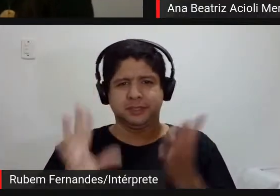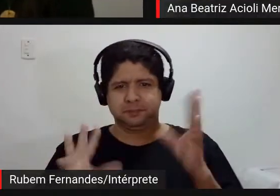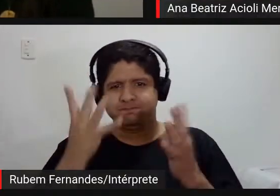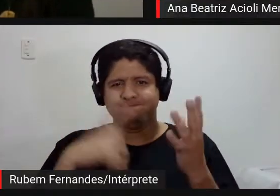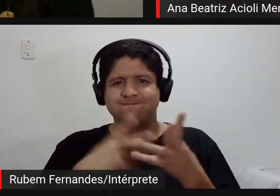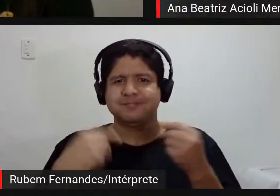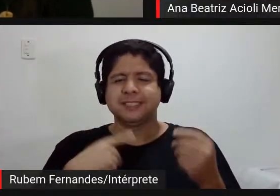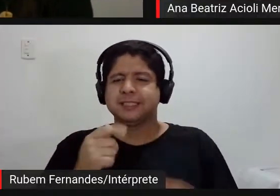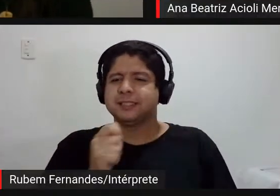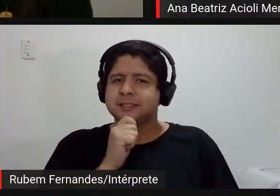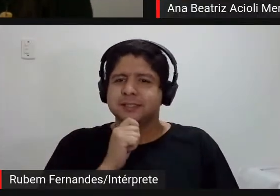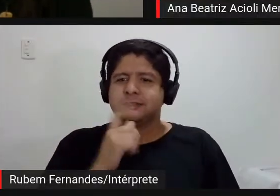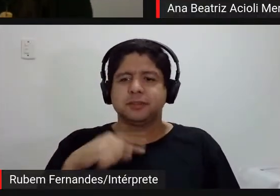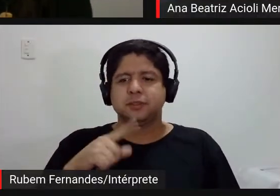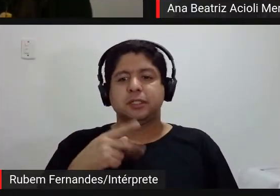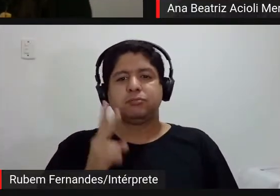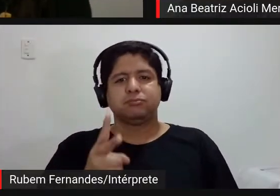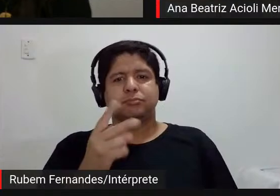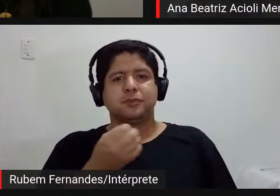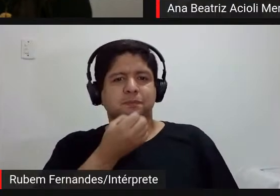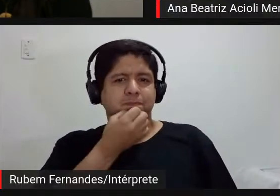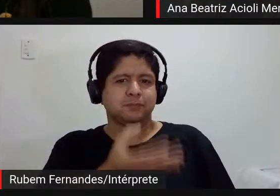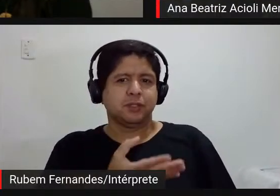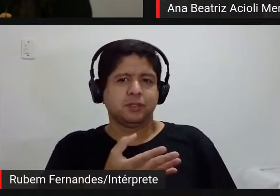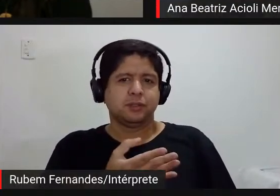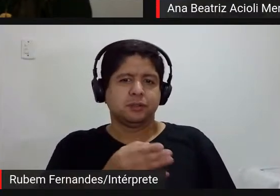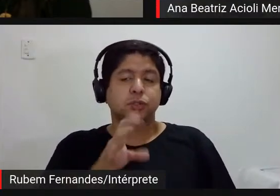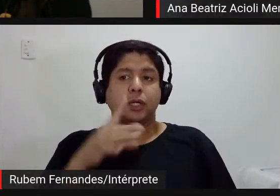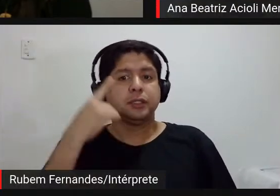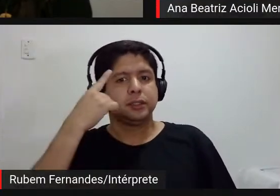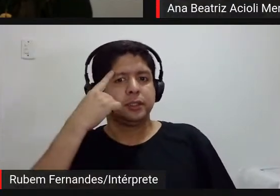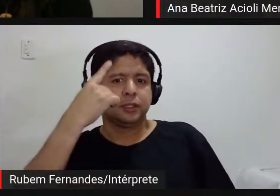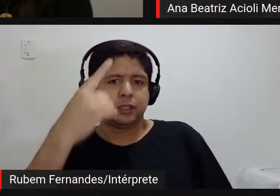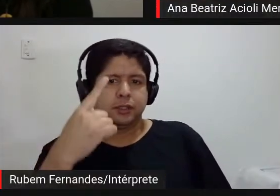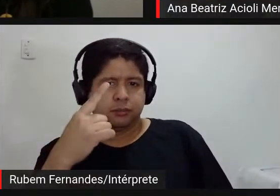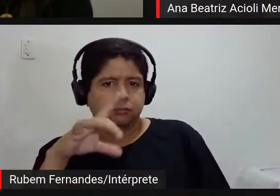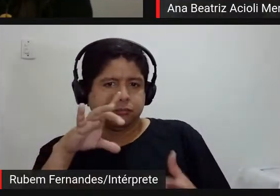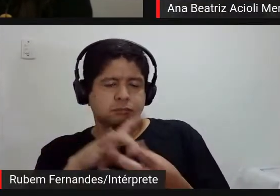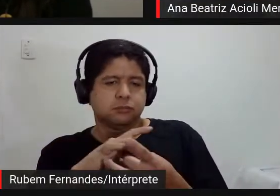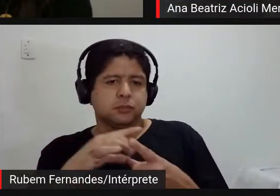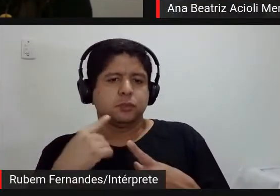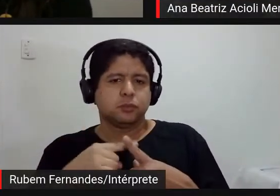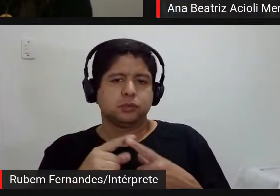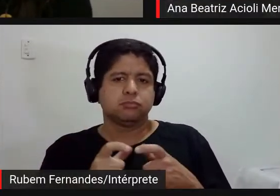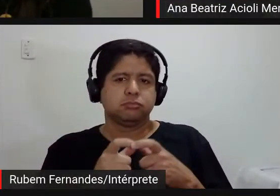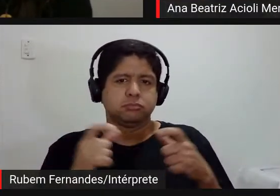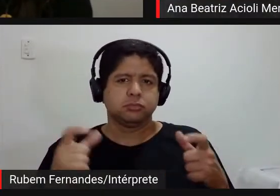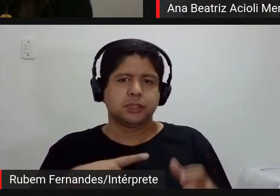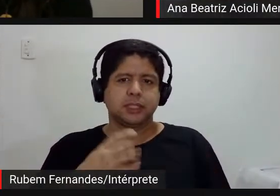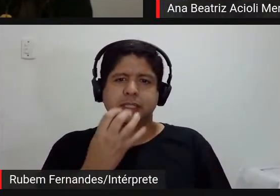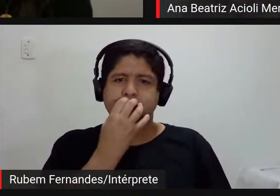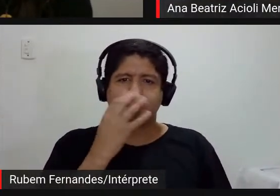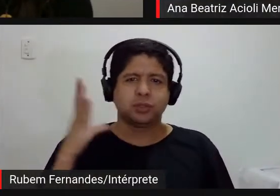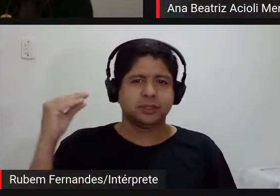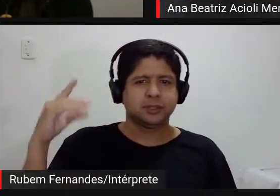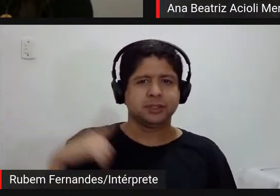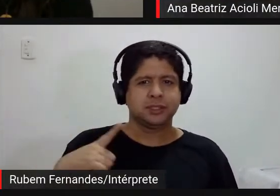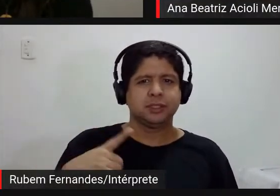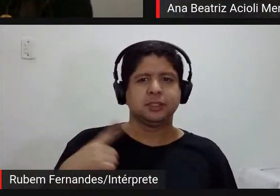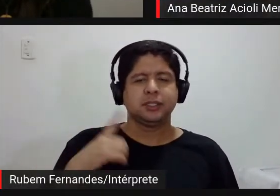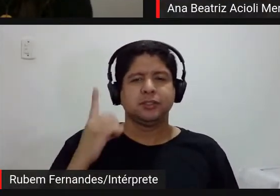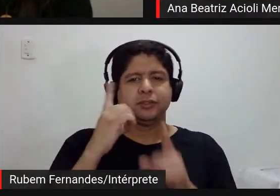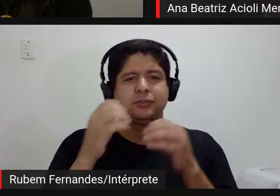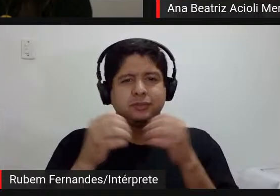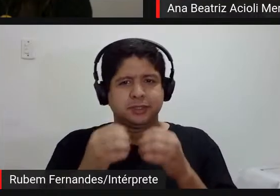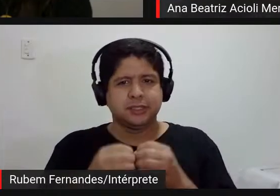previsto e isso é muito bom muito bom apenas na ideia né porque a gente já teve cachorro latindo a gente já teve vizinho